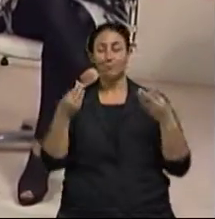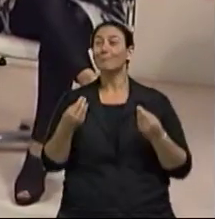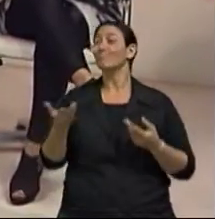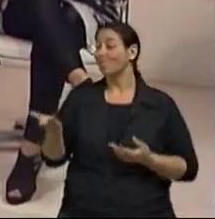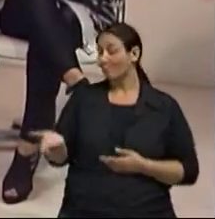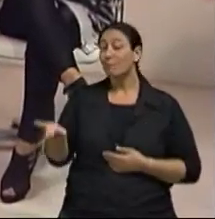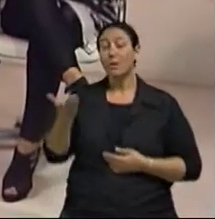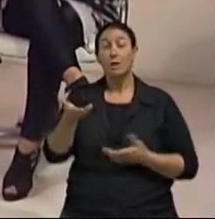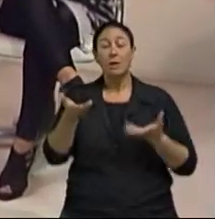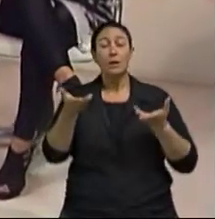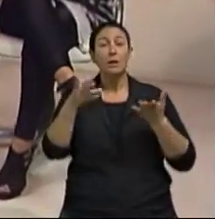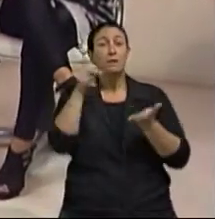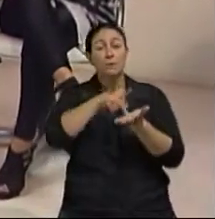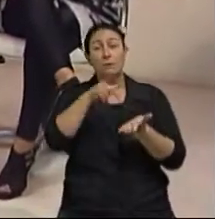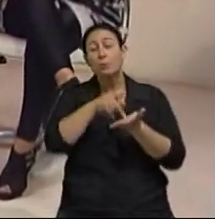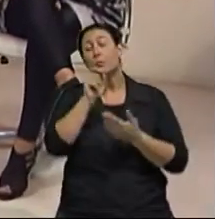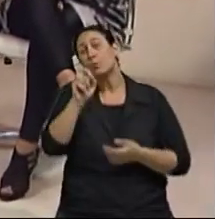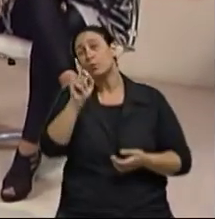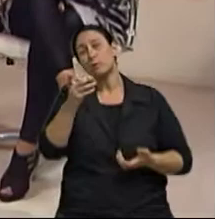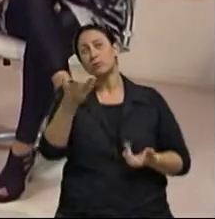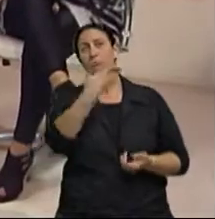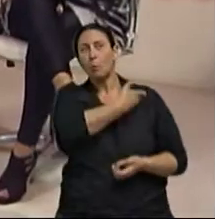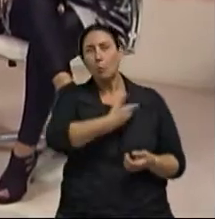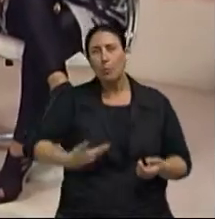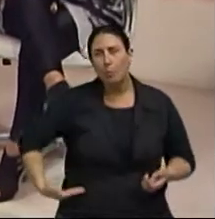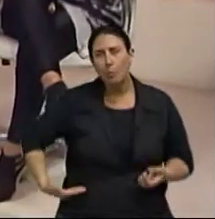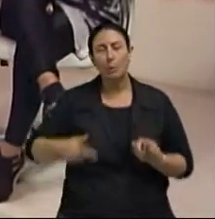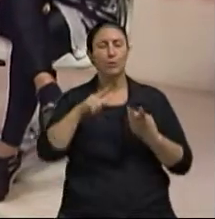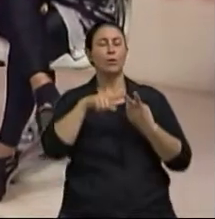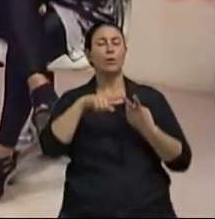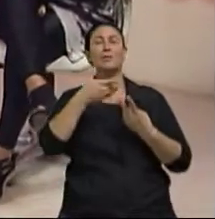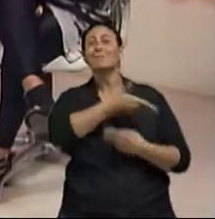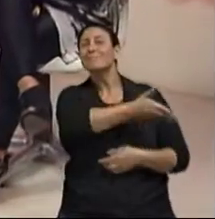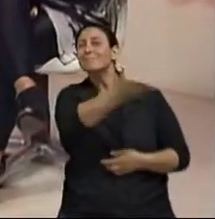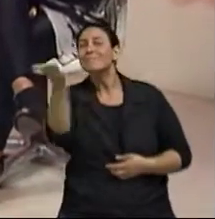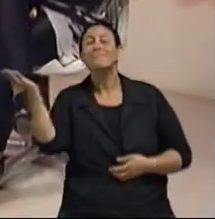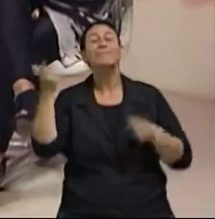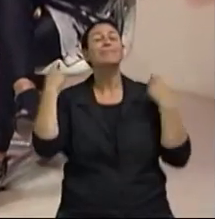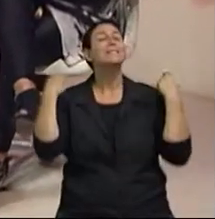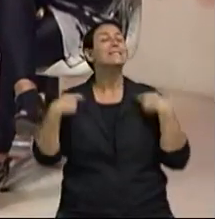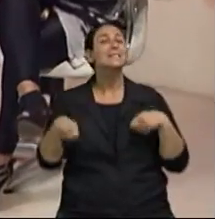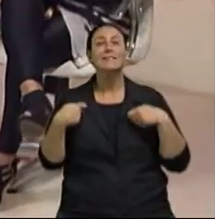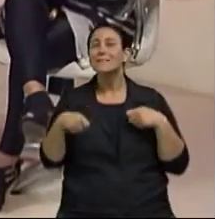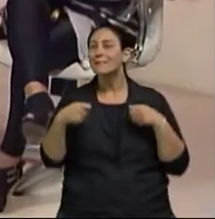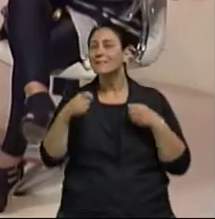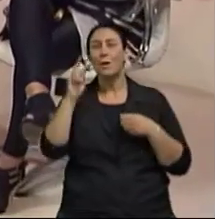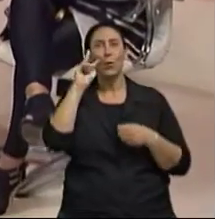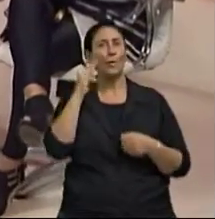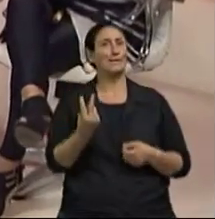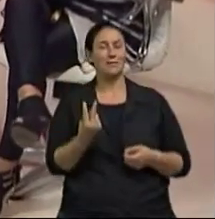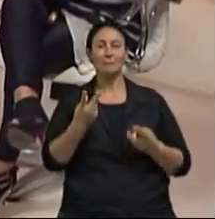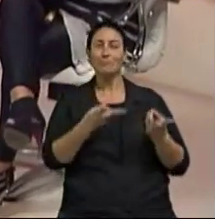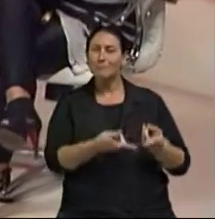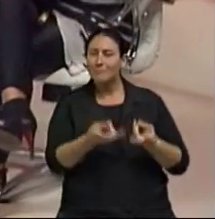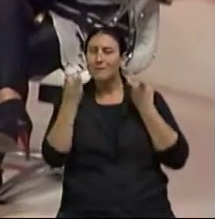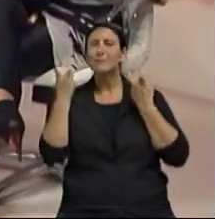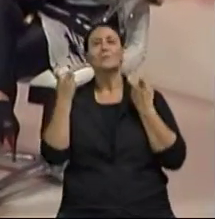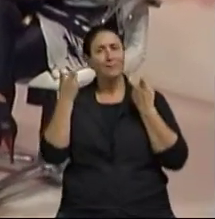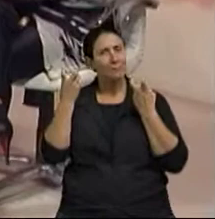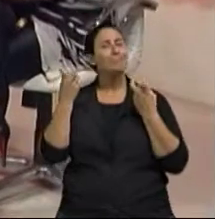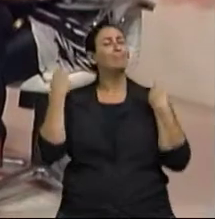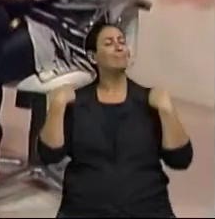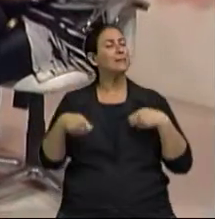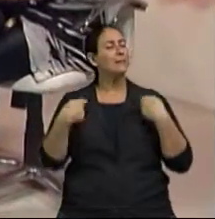E aí o poder público, as organizações precisam reconhecer Que é necessário um